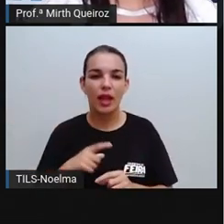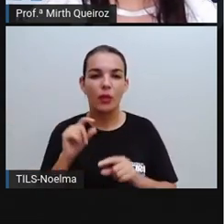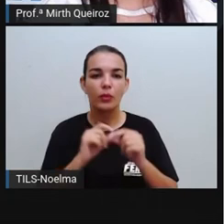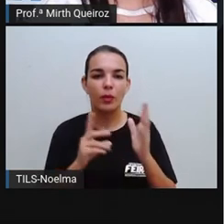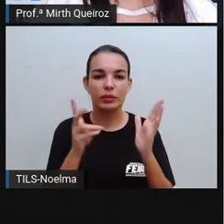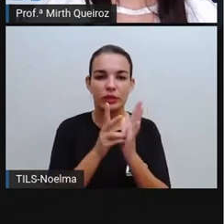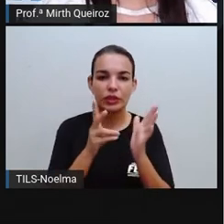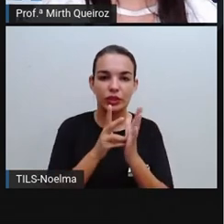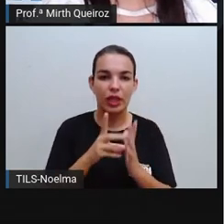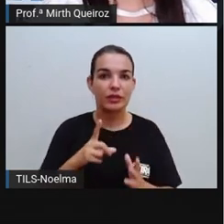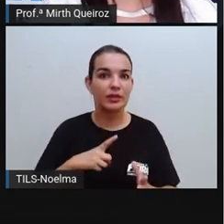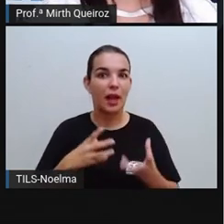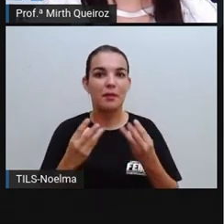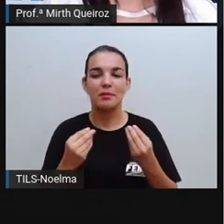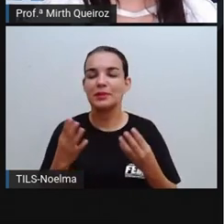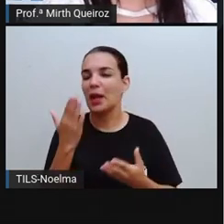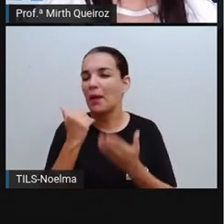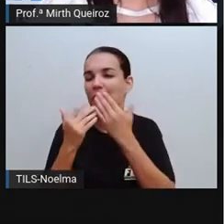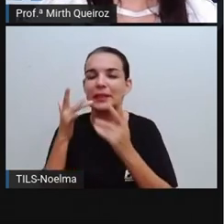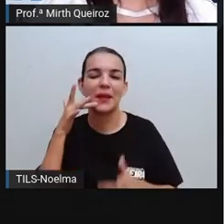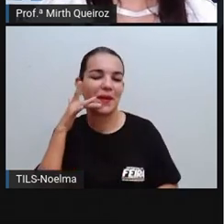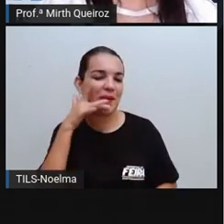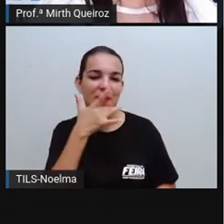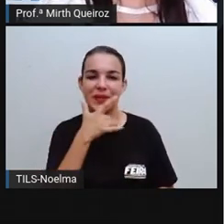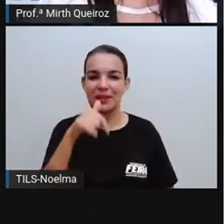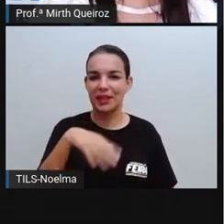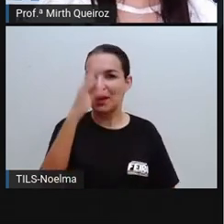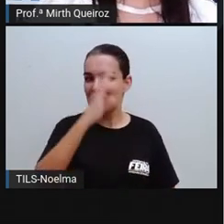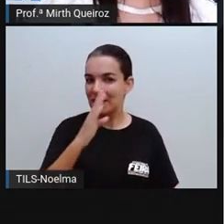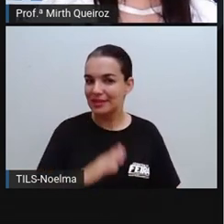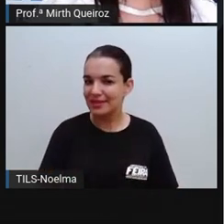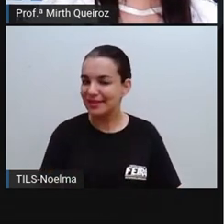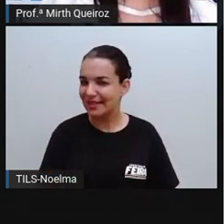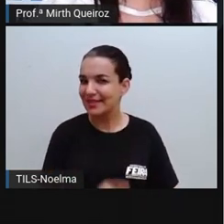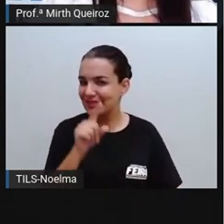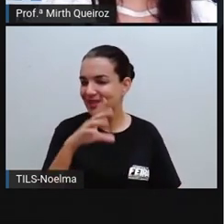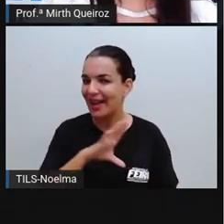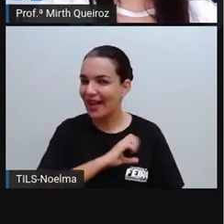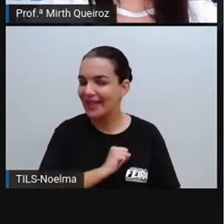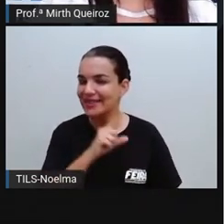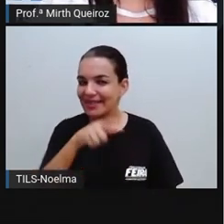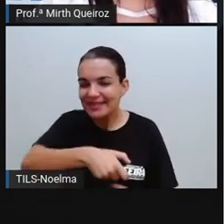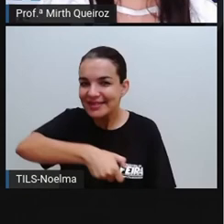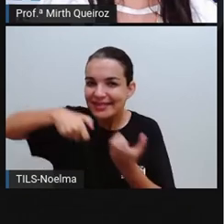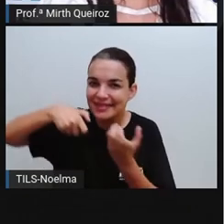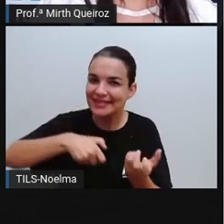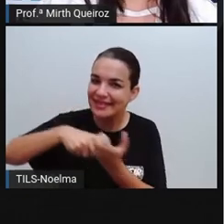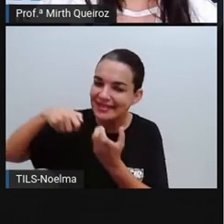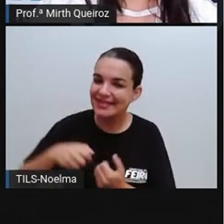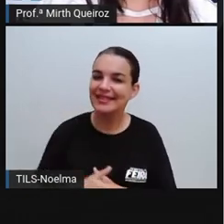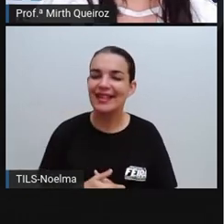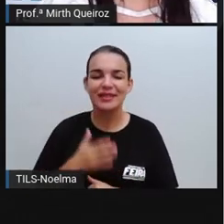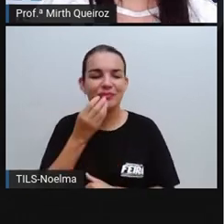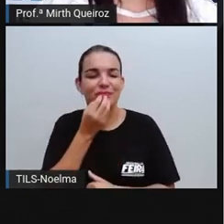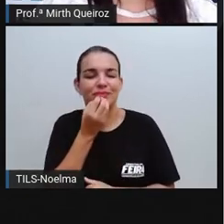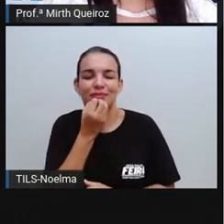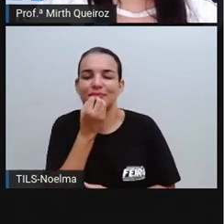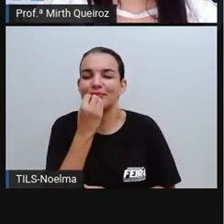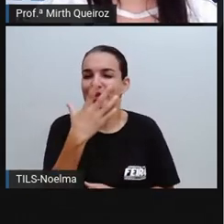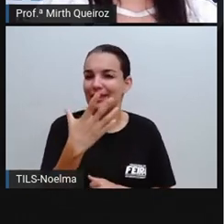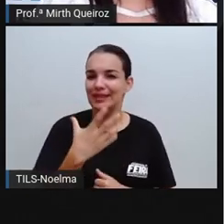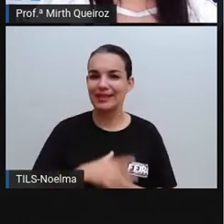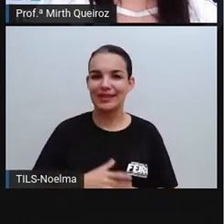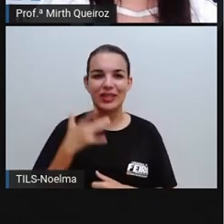obrigatório em vários pratos brasileiros. Quem é que não gosta de um aipim, né? Mandioca,